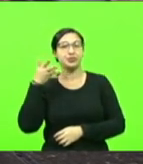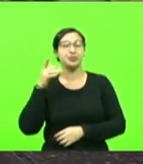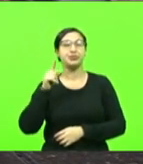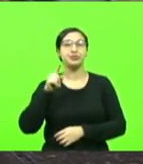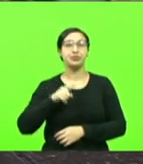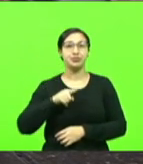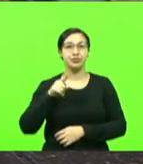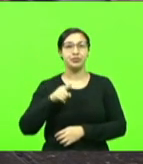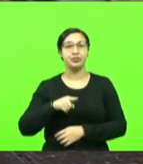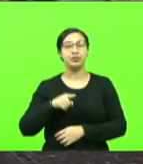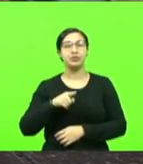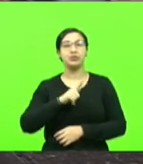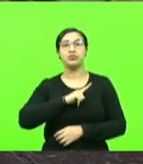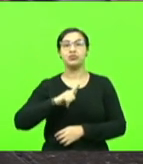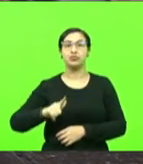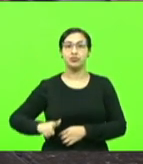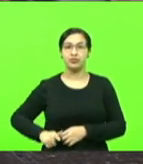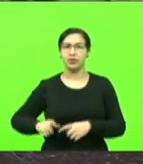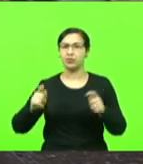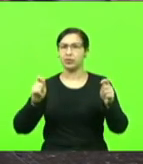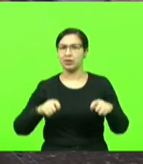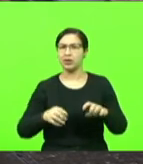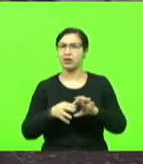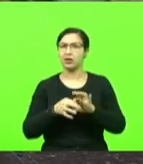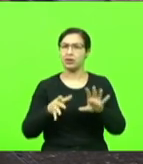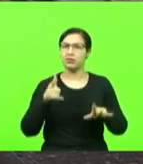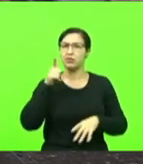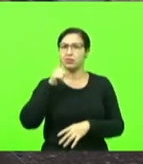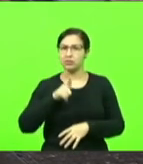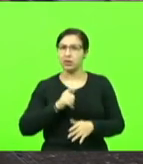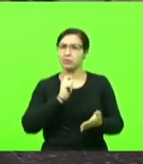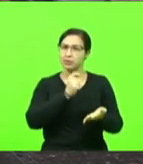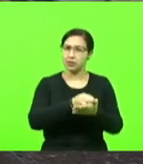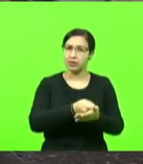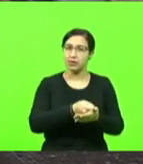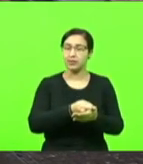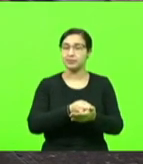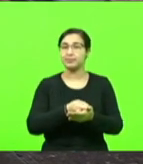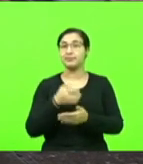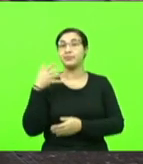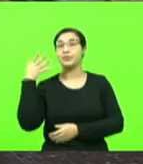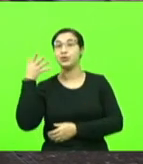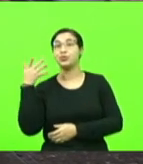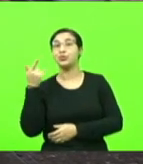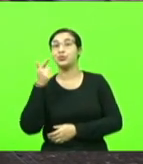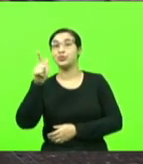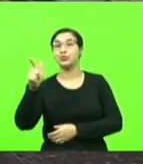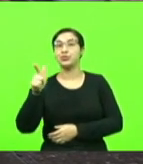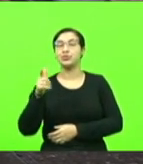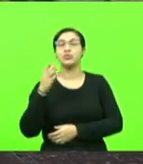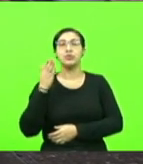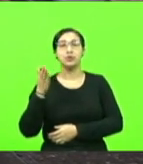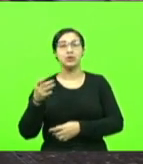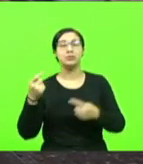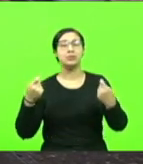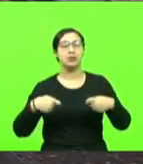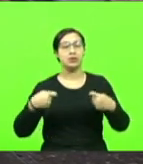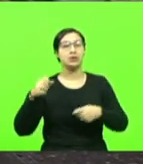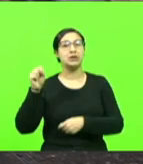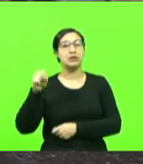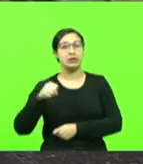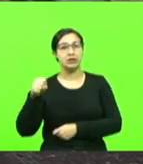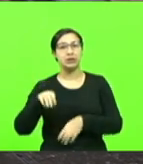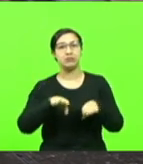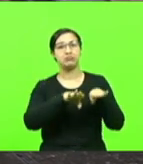do Estado sustentar e pagar esse aumento, e o outro discurso é, uma vez havendo, que ele seja, sim, linear.